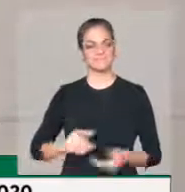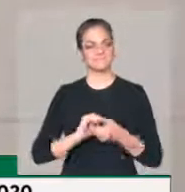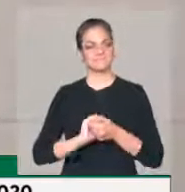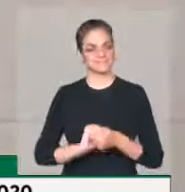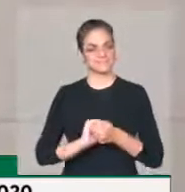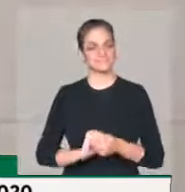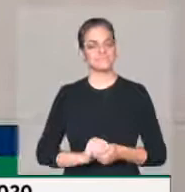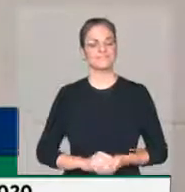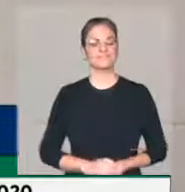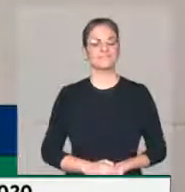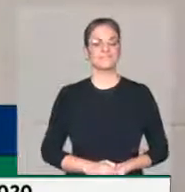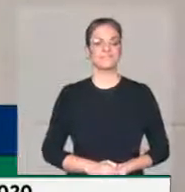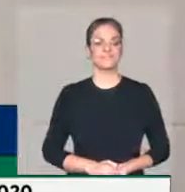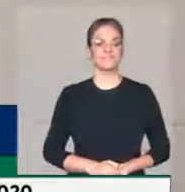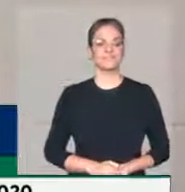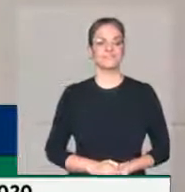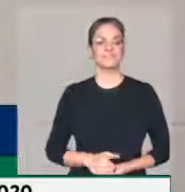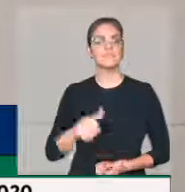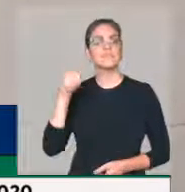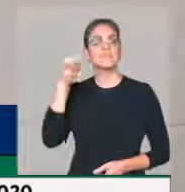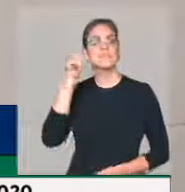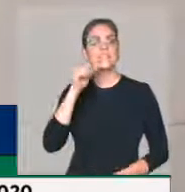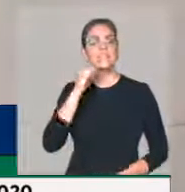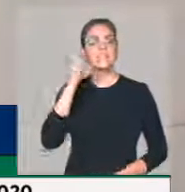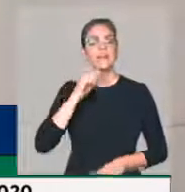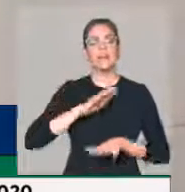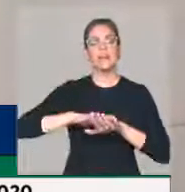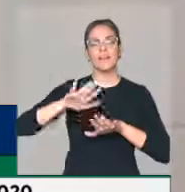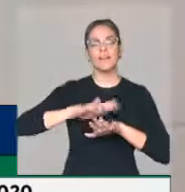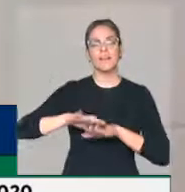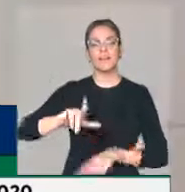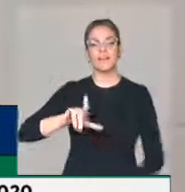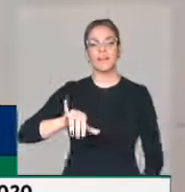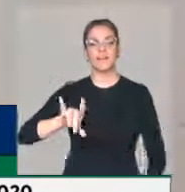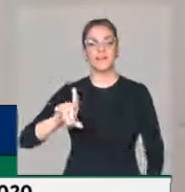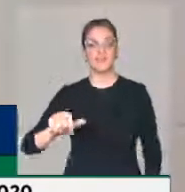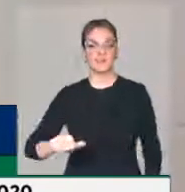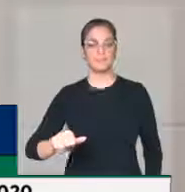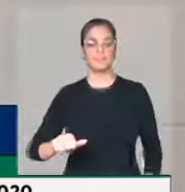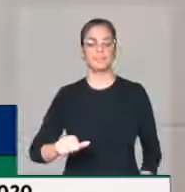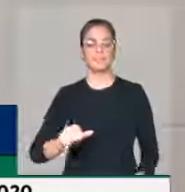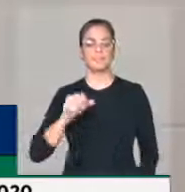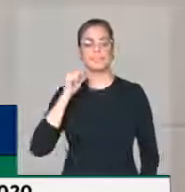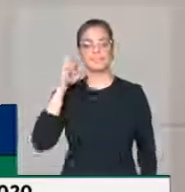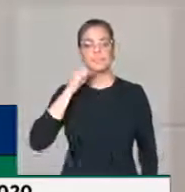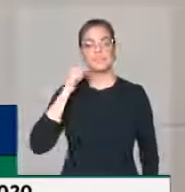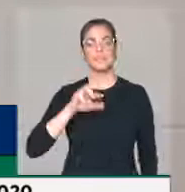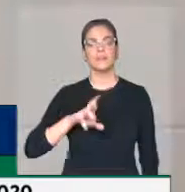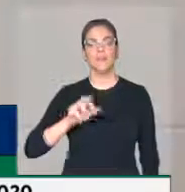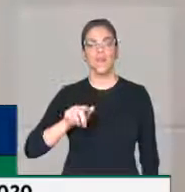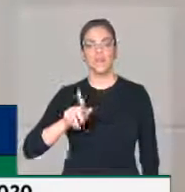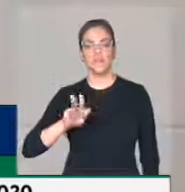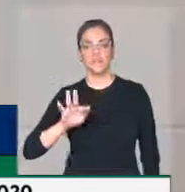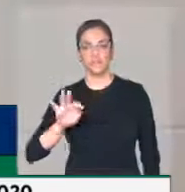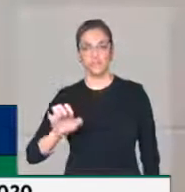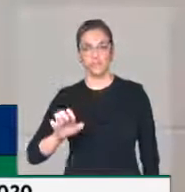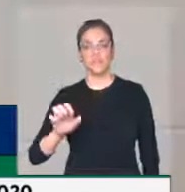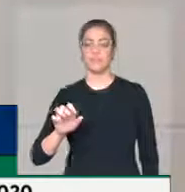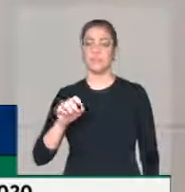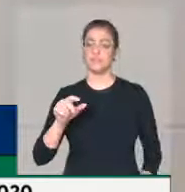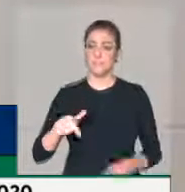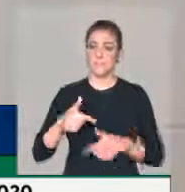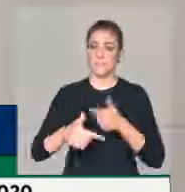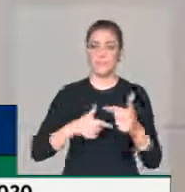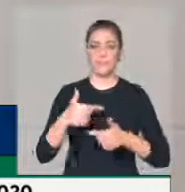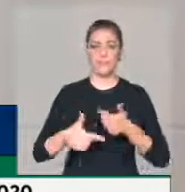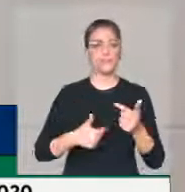cumprimentar também a senadora Leila, que é ao lado de V. Exª, do senador Reguff, que trabalhou muito para que essa proposta